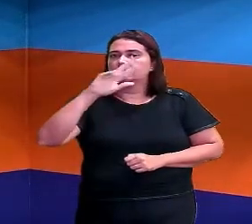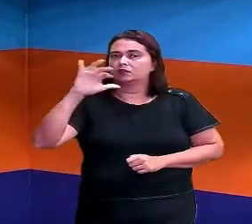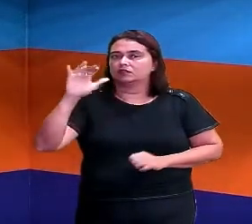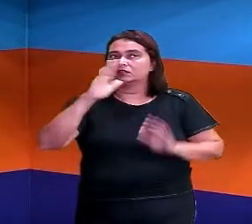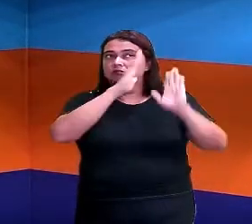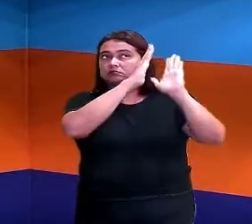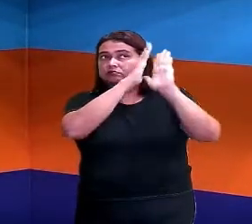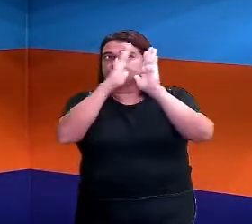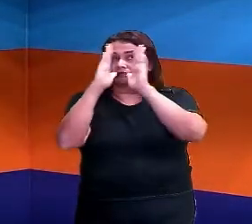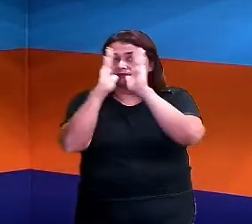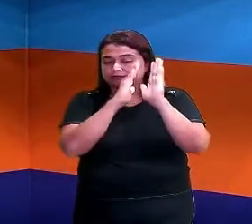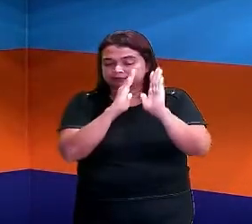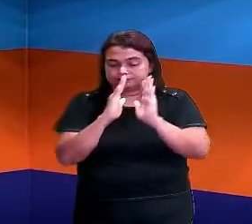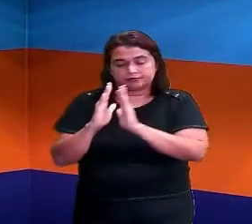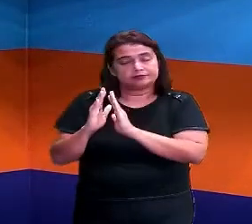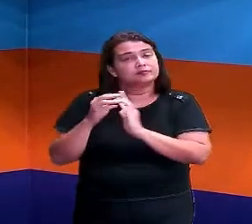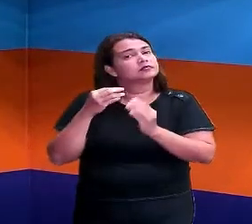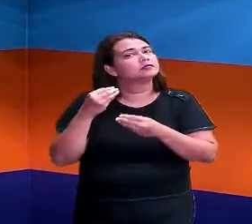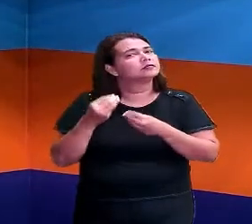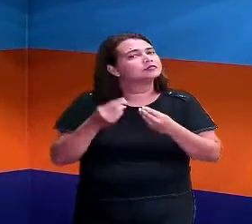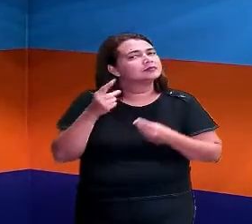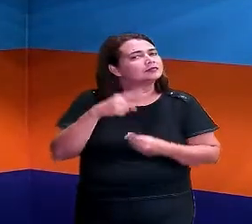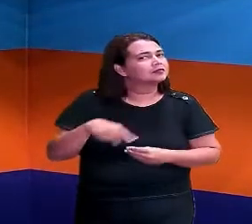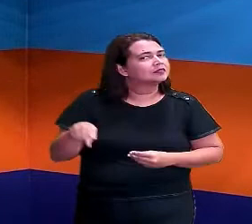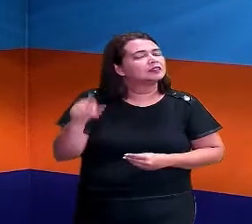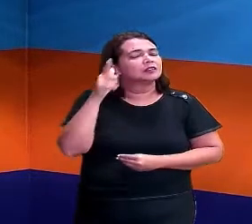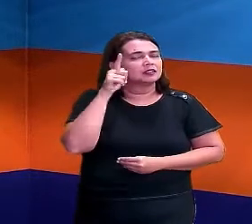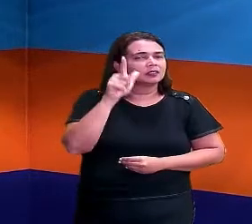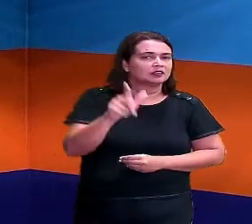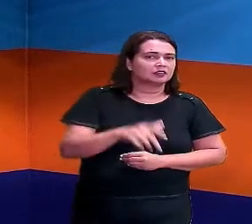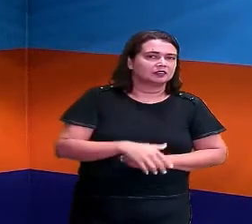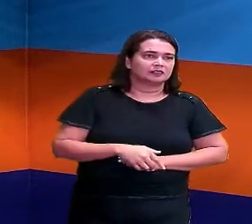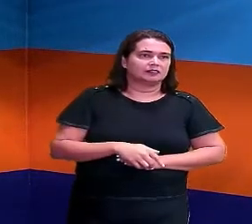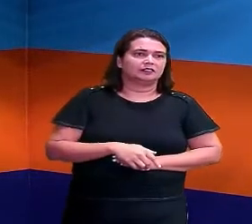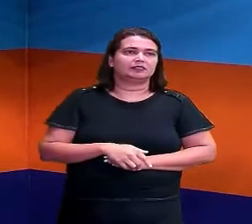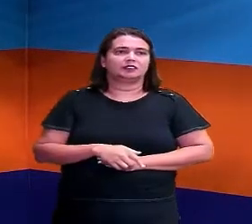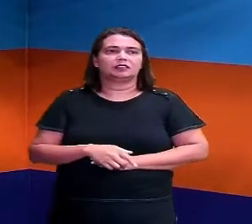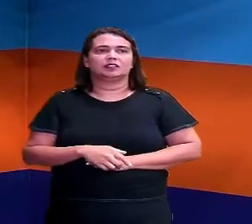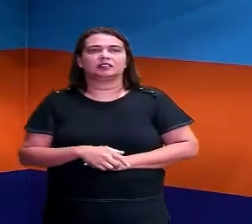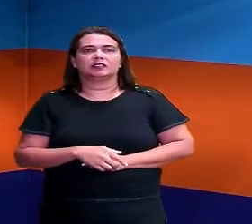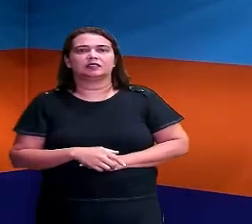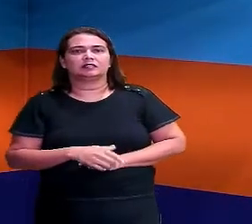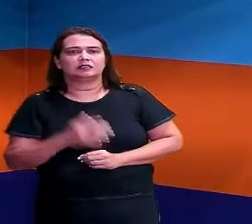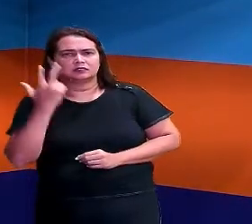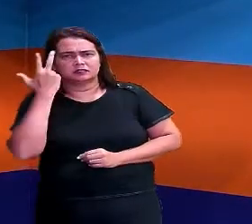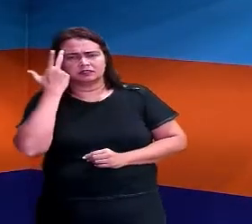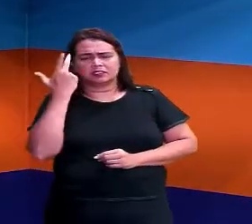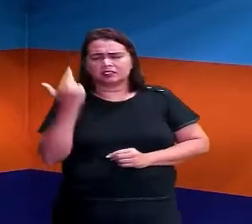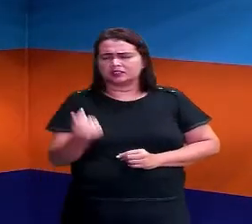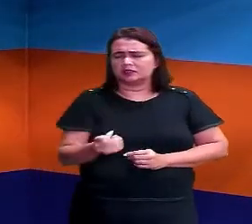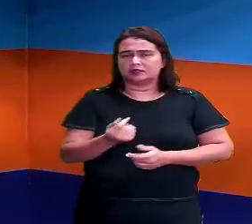alfabeto, tá certo? Que assim você vai conseguir fazer a ordem alfabética tranquilamente.